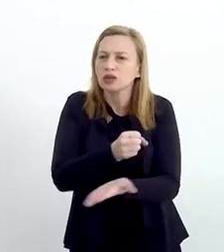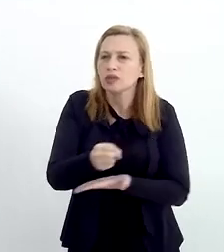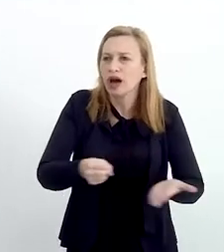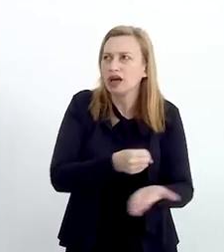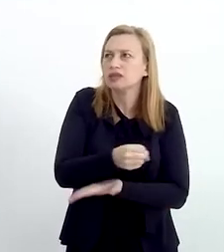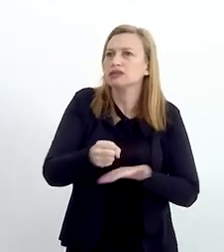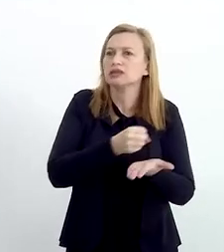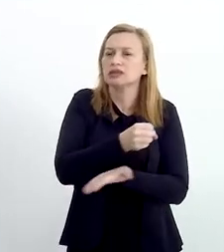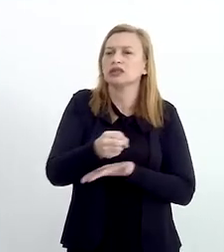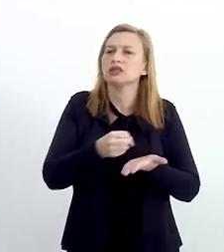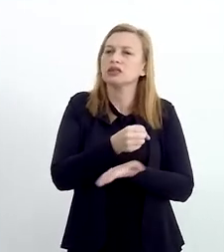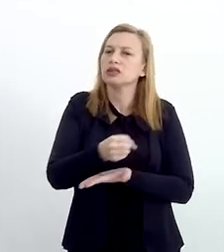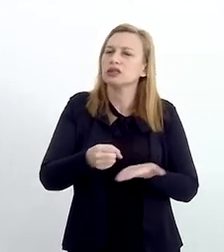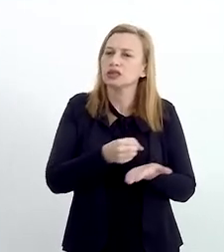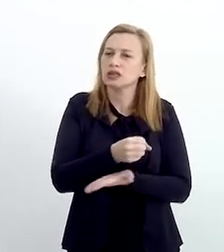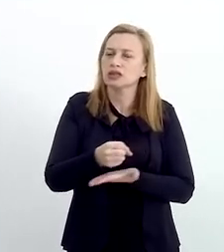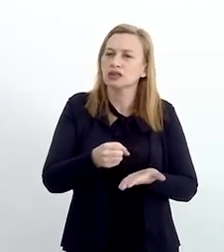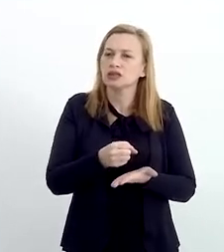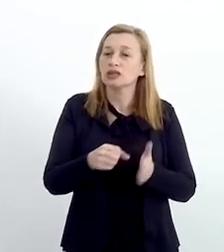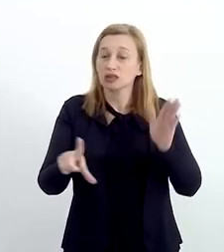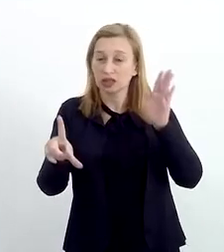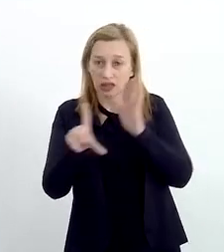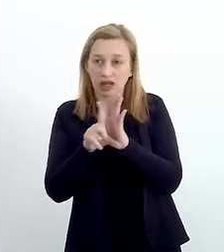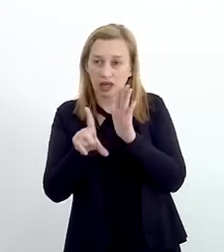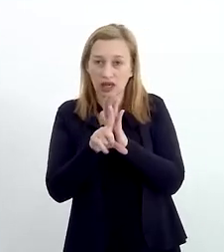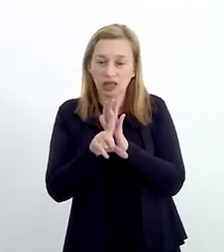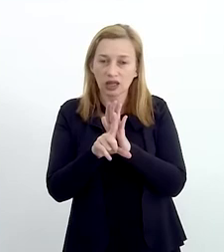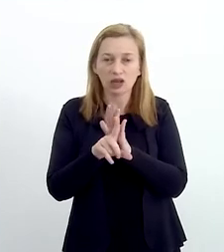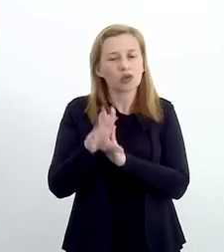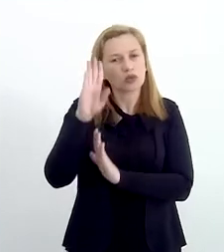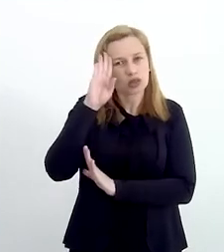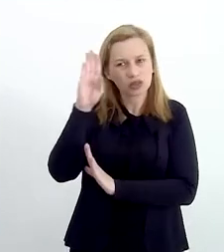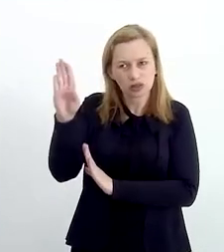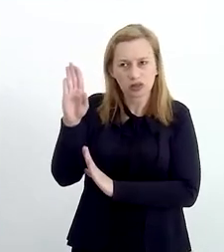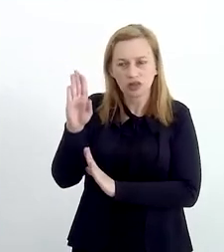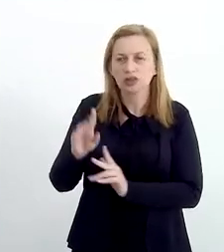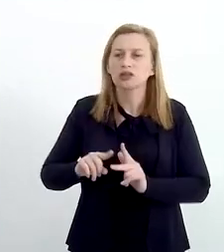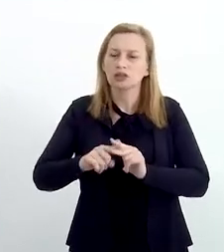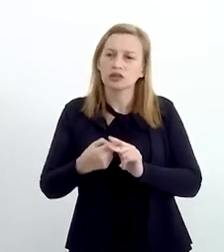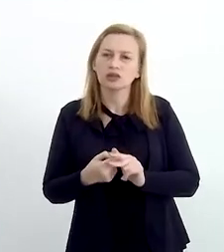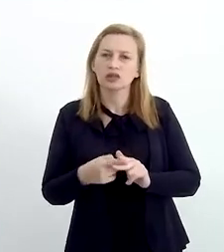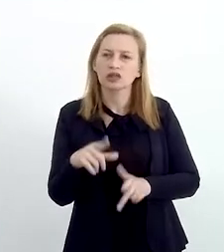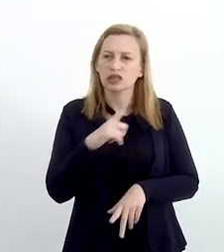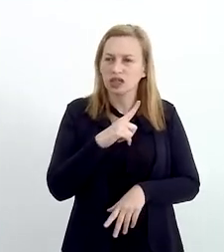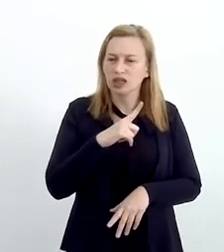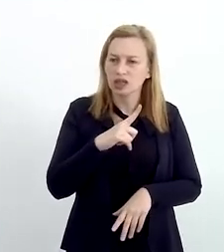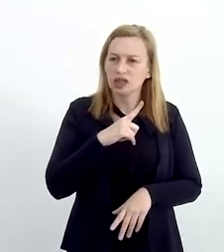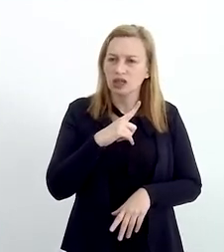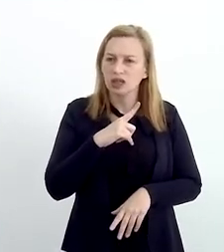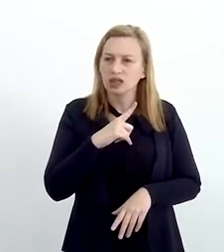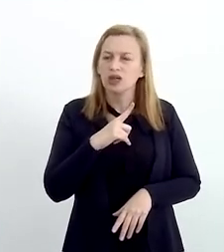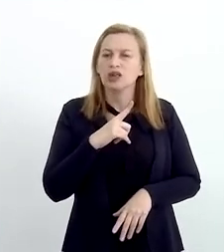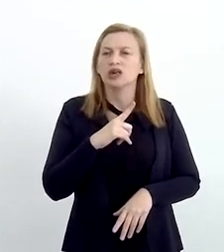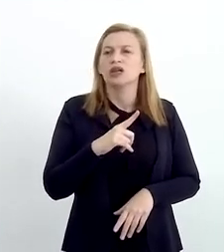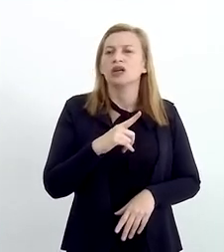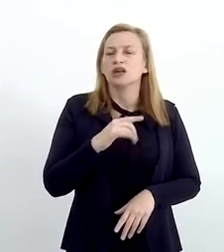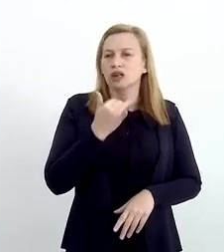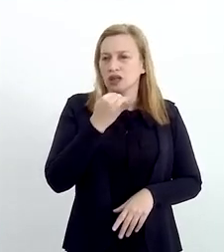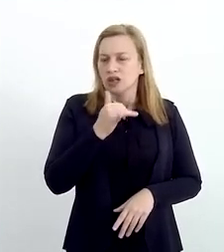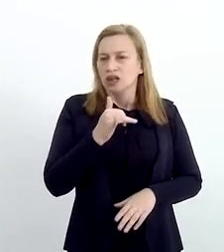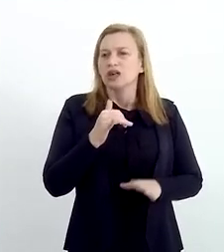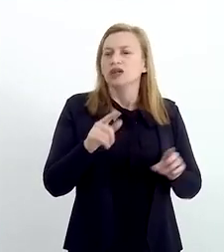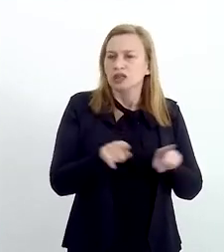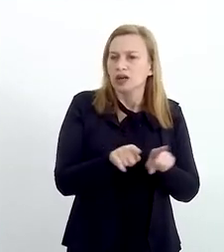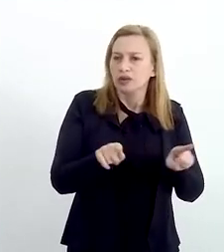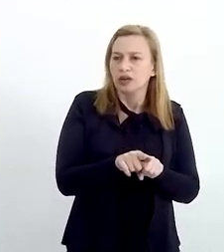bases a partir da legislação, dos fundamentos regulatórios, da contribuição da Green